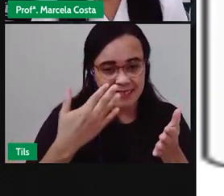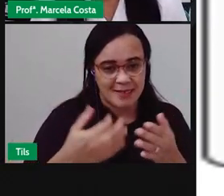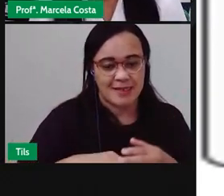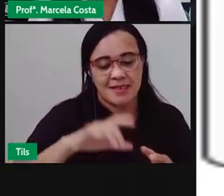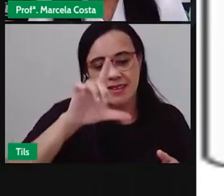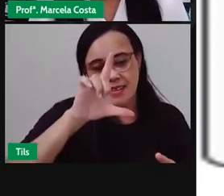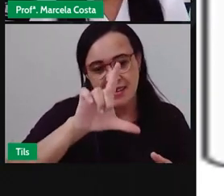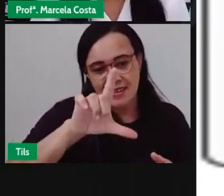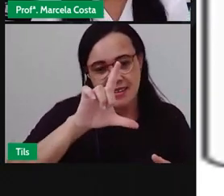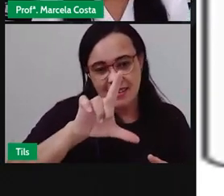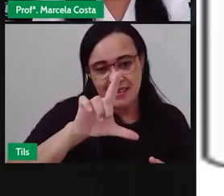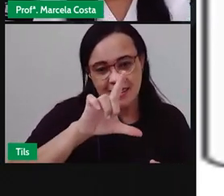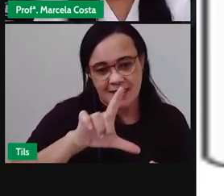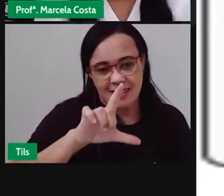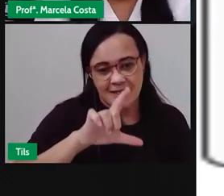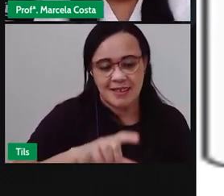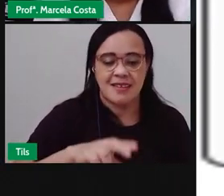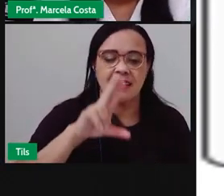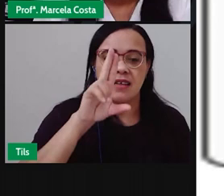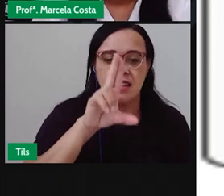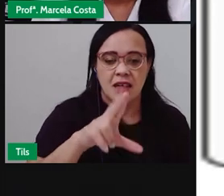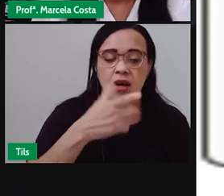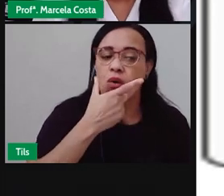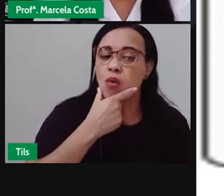Lê de Lucas